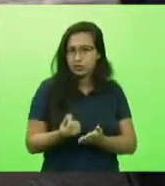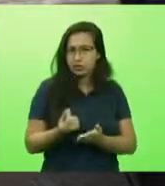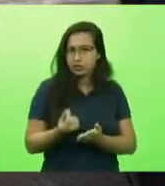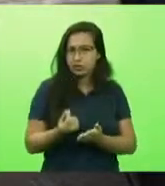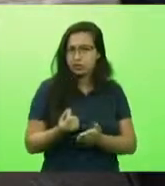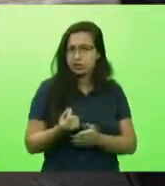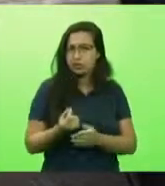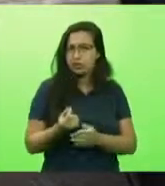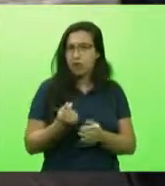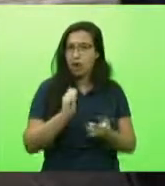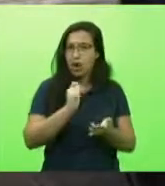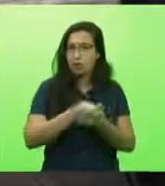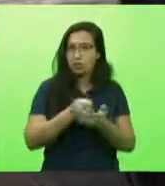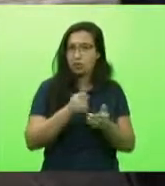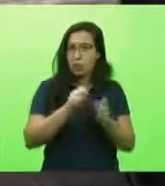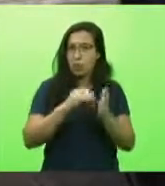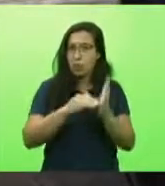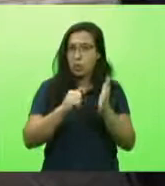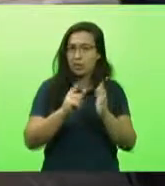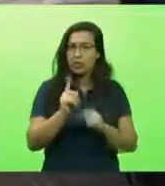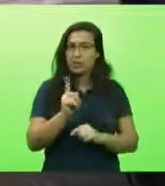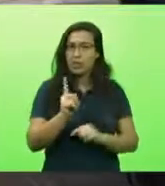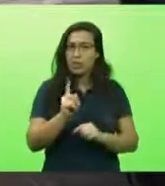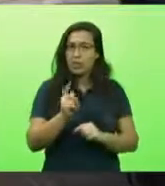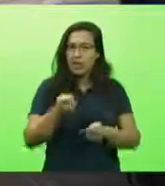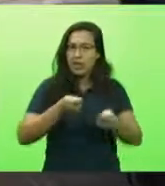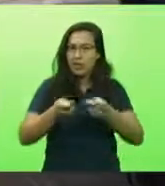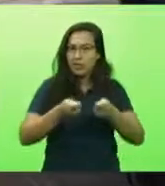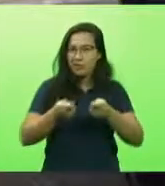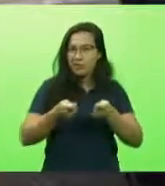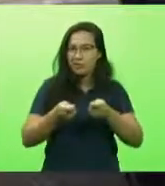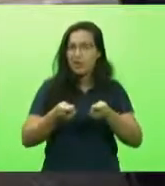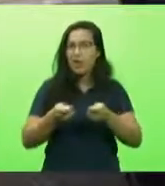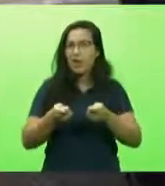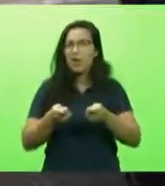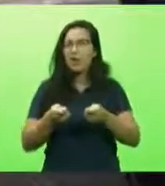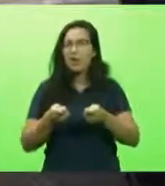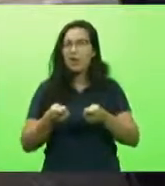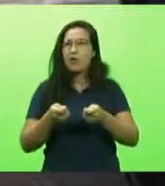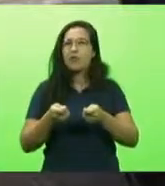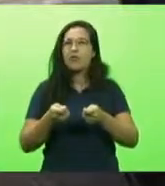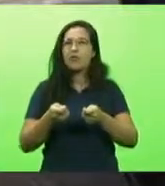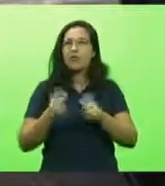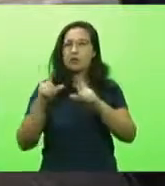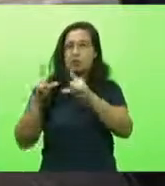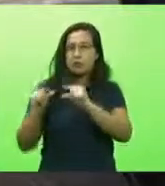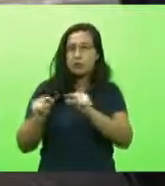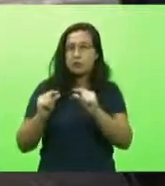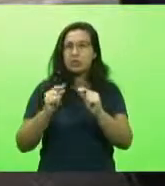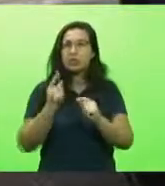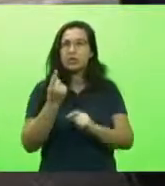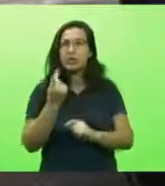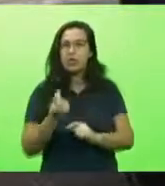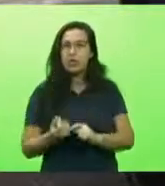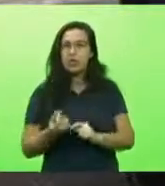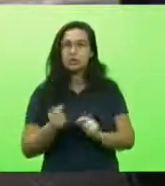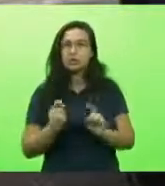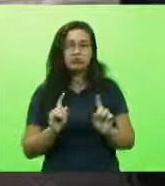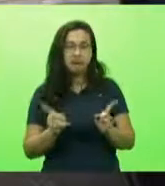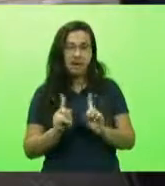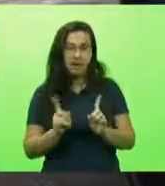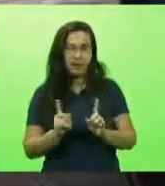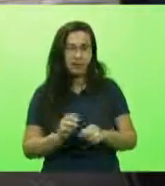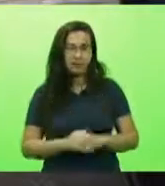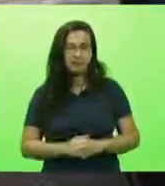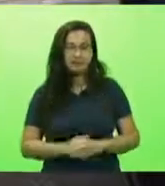muito preocupante. Não é que o governo economizou, cortou na carne, diminuiu o custo aqui e ali. Não, nada disso.